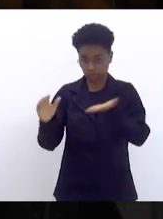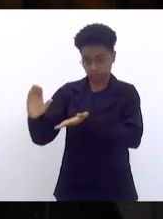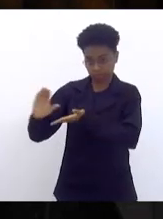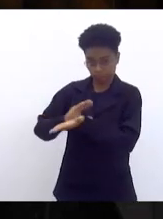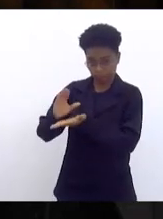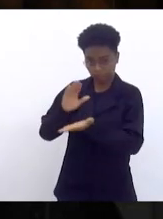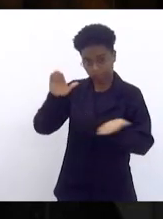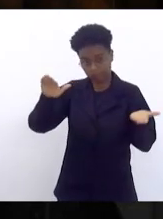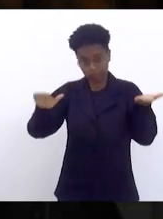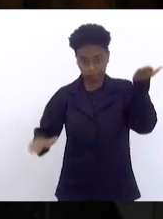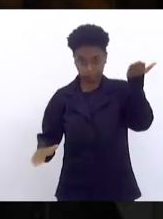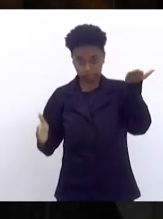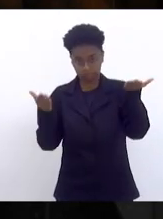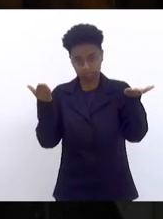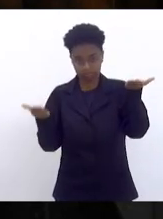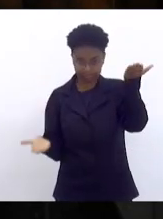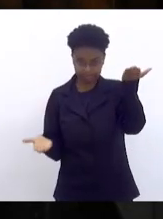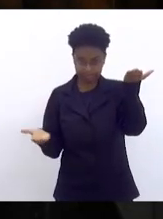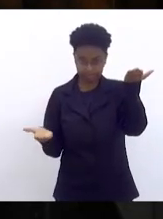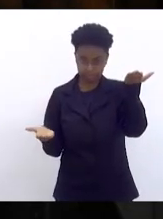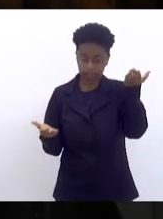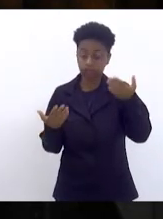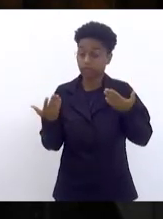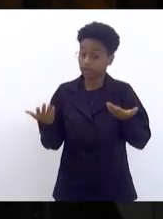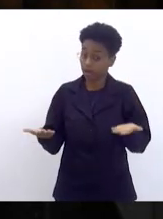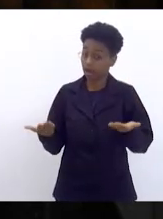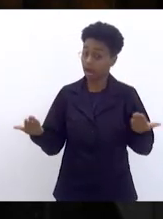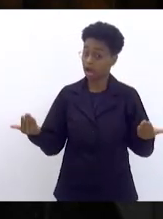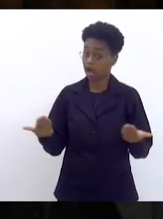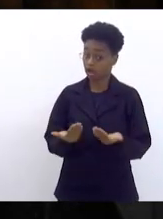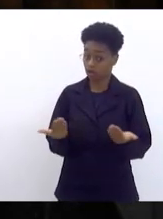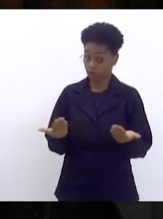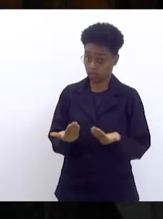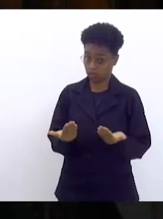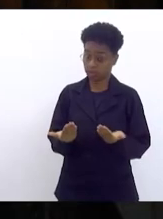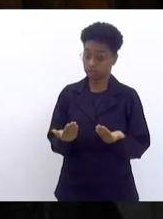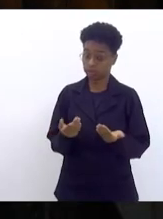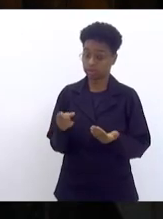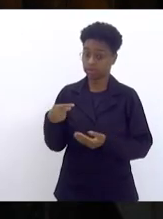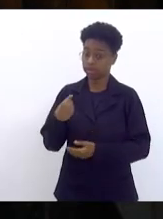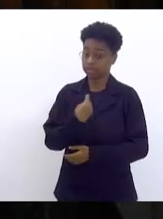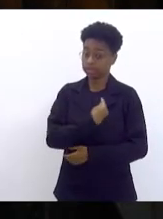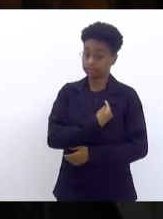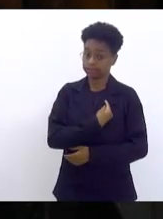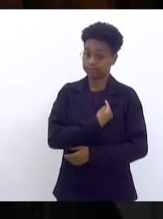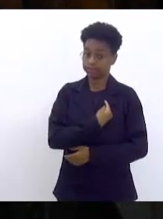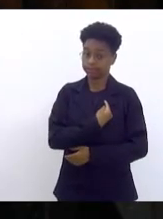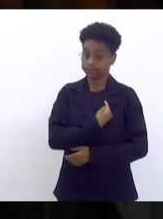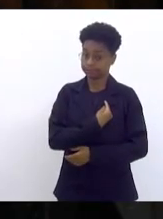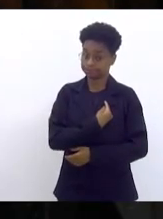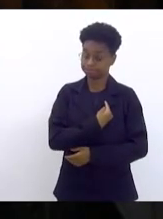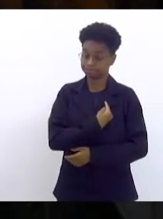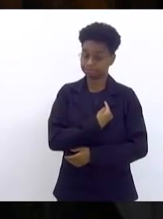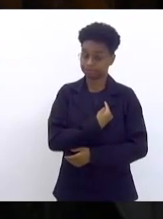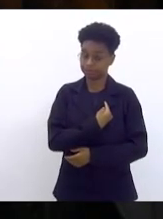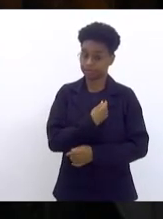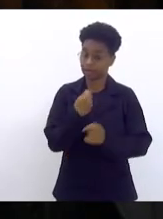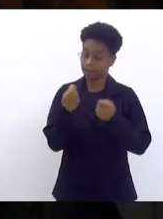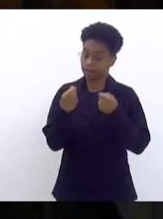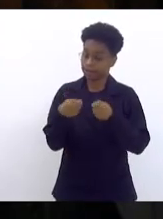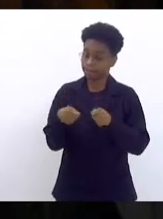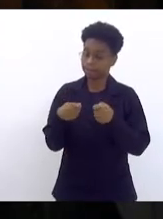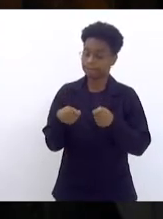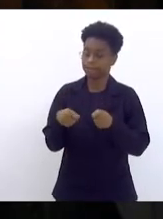Então, é hora, senhor presidente, da gente construir